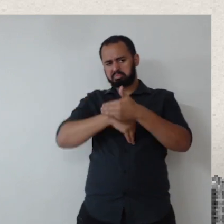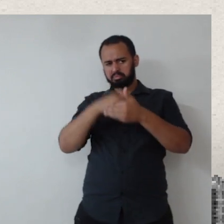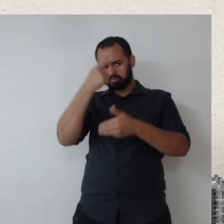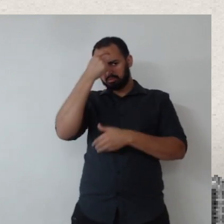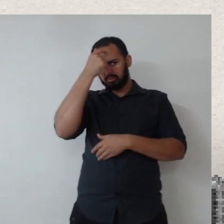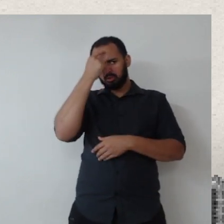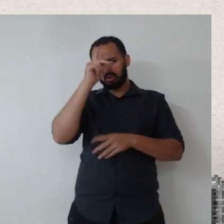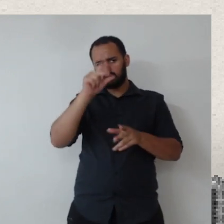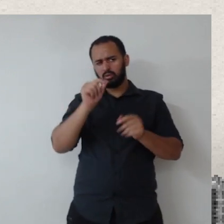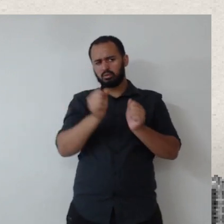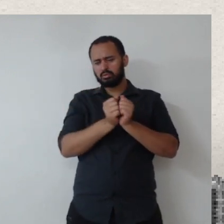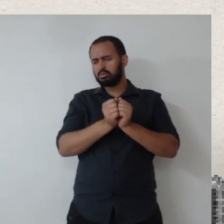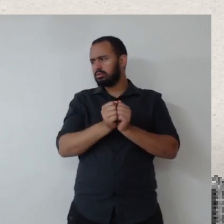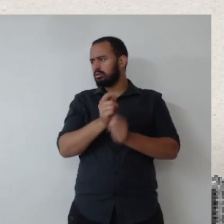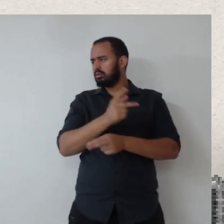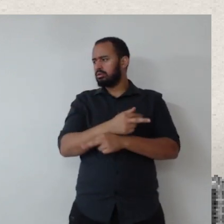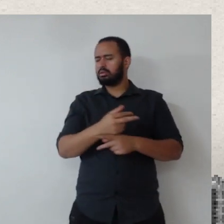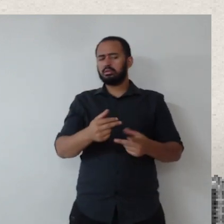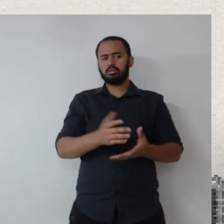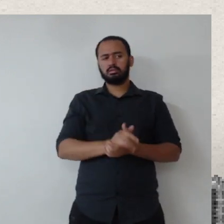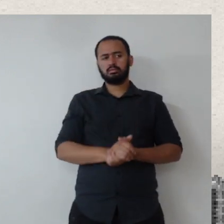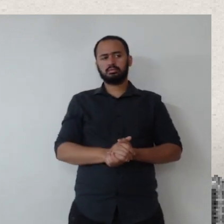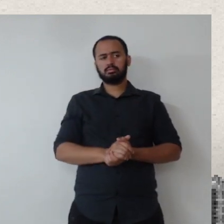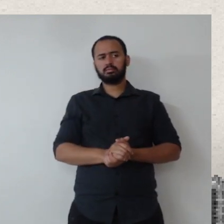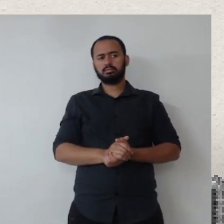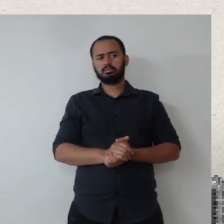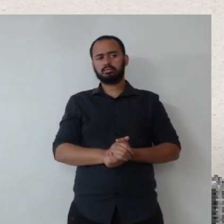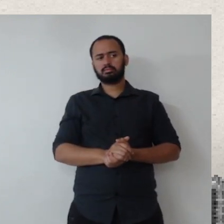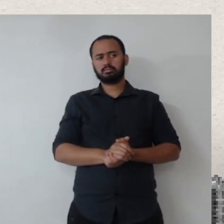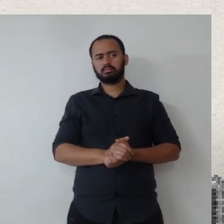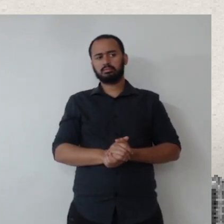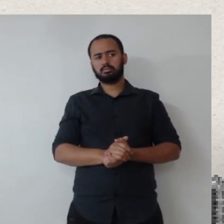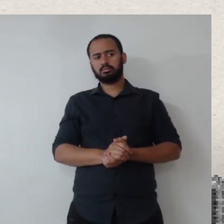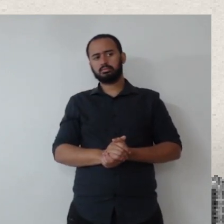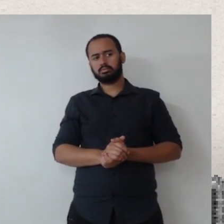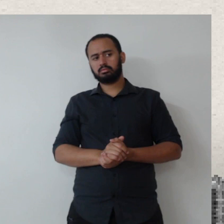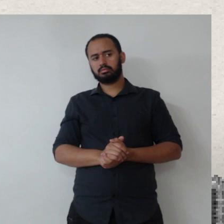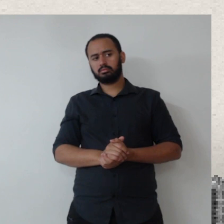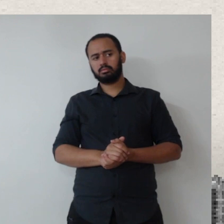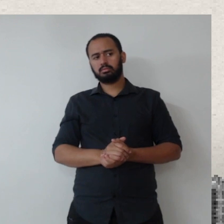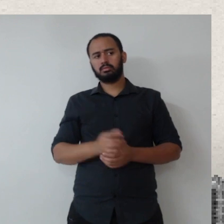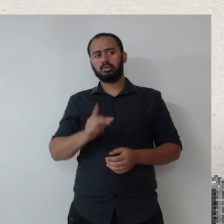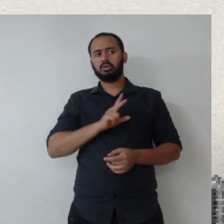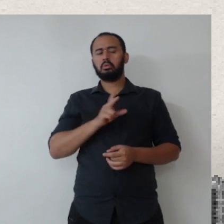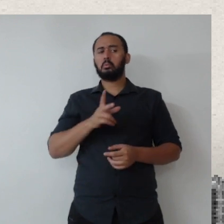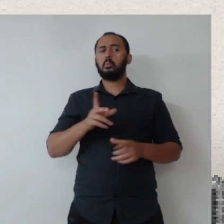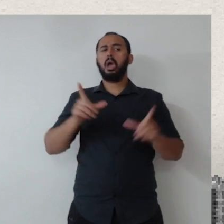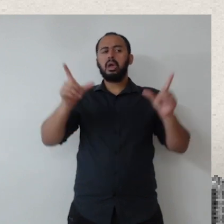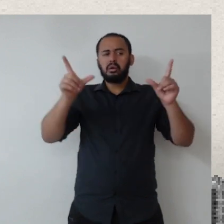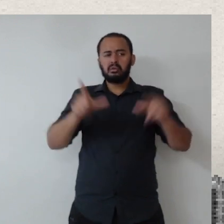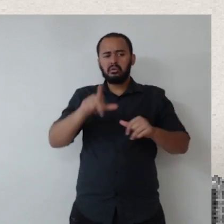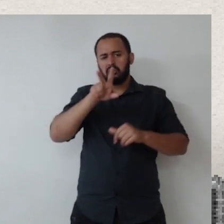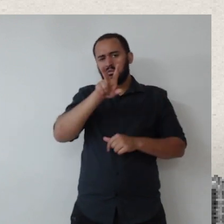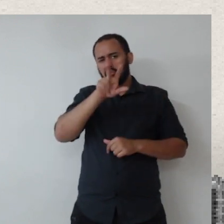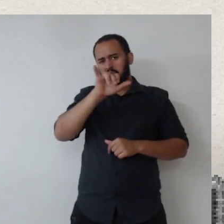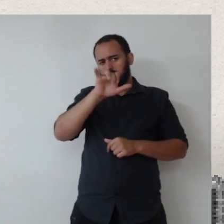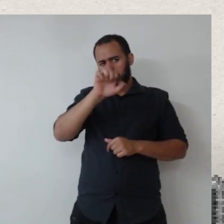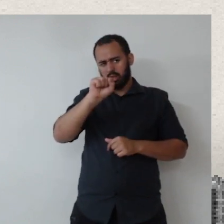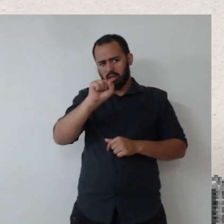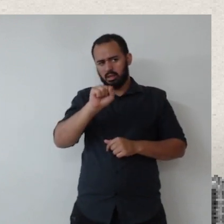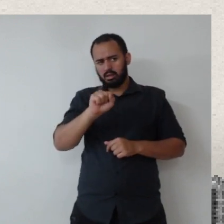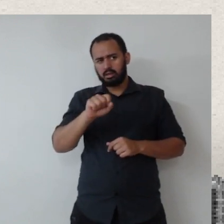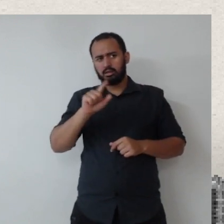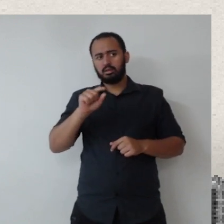ter esses valores, né? Dentro das convicções dele, Ter menos vieses, menos, seria dentro das